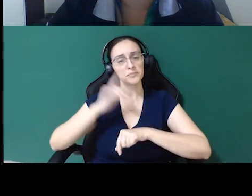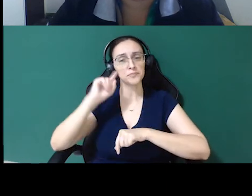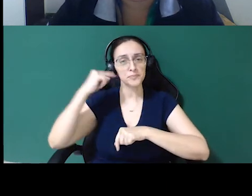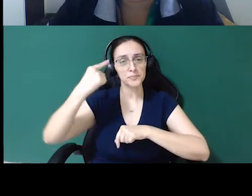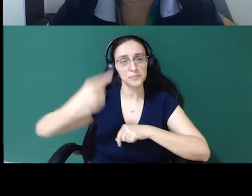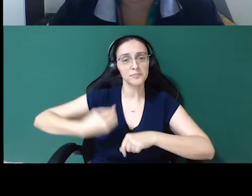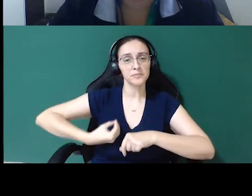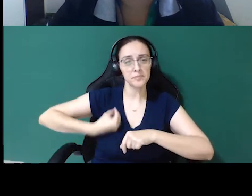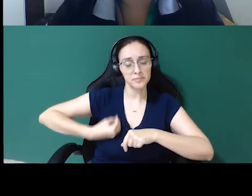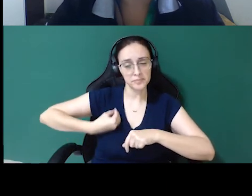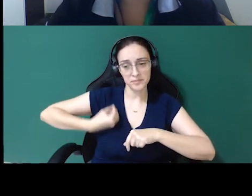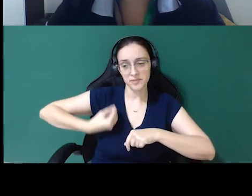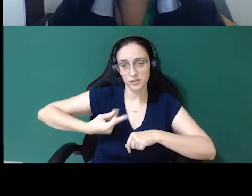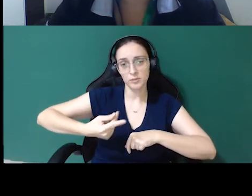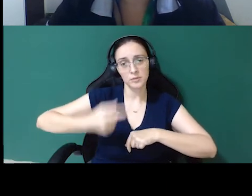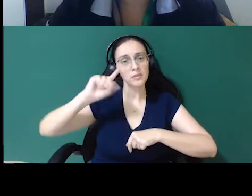vivência das equipes,